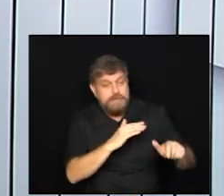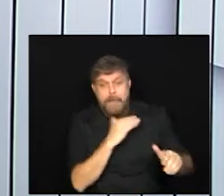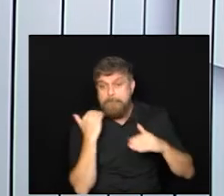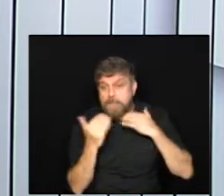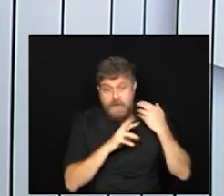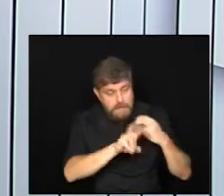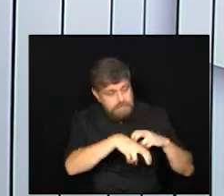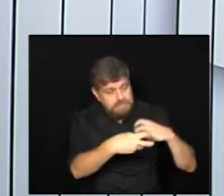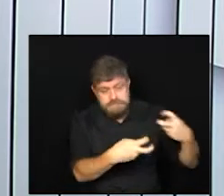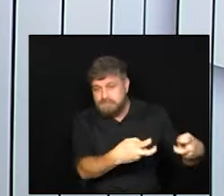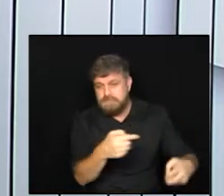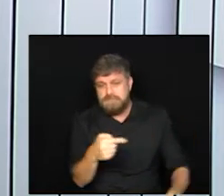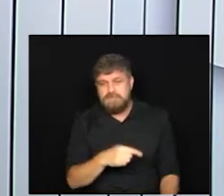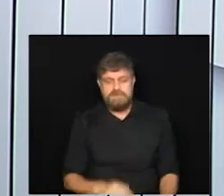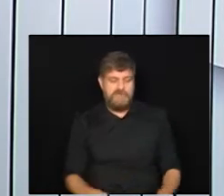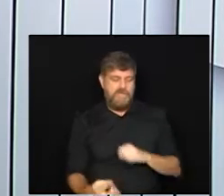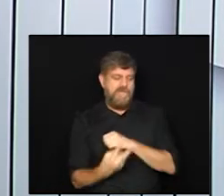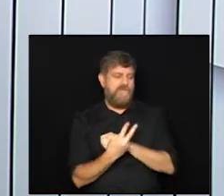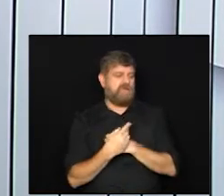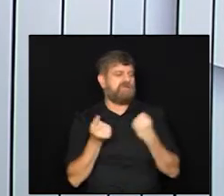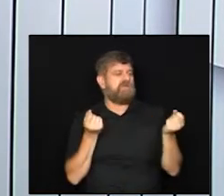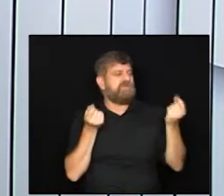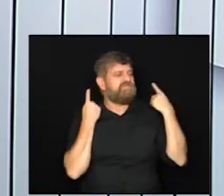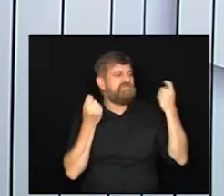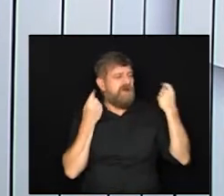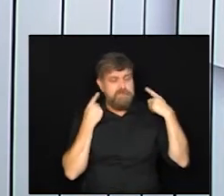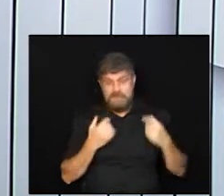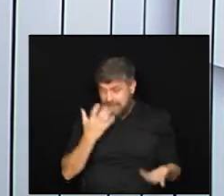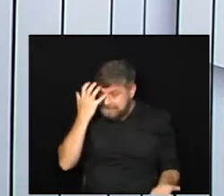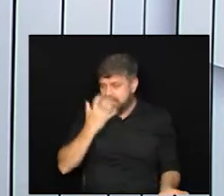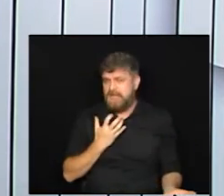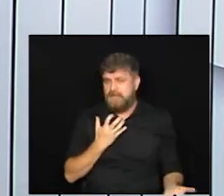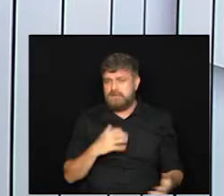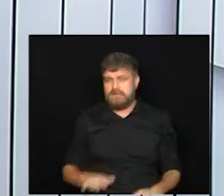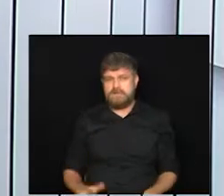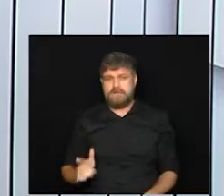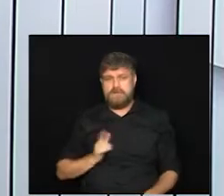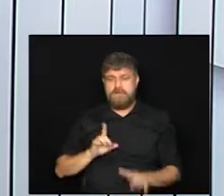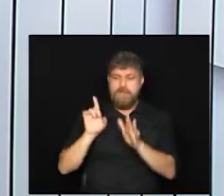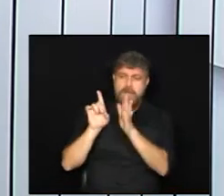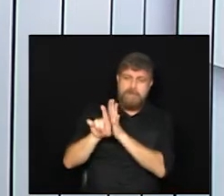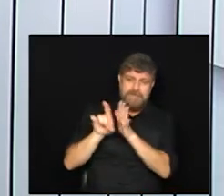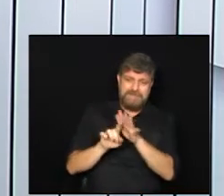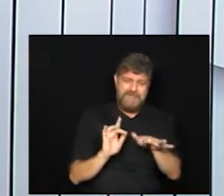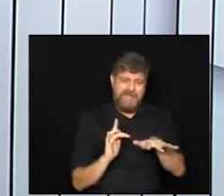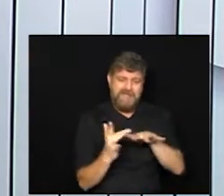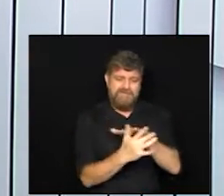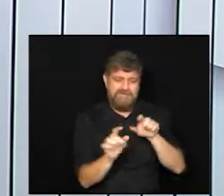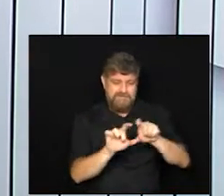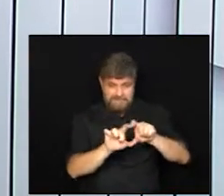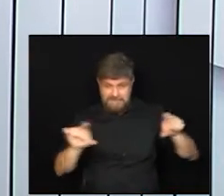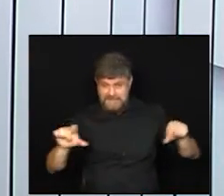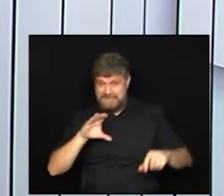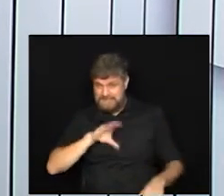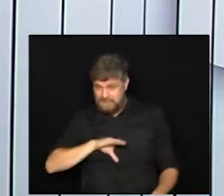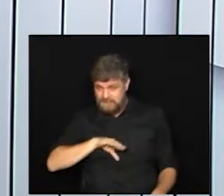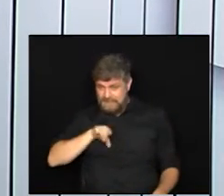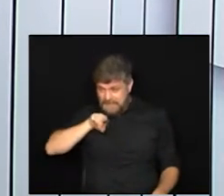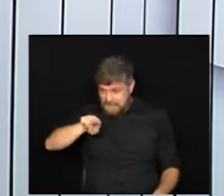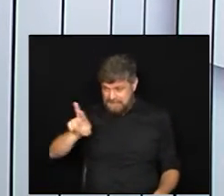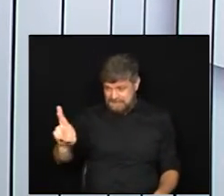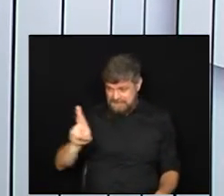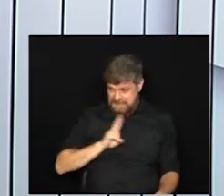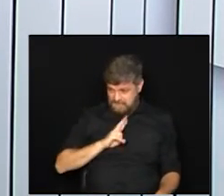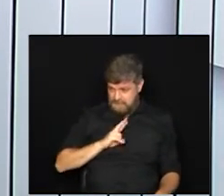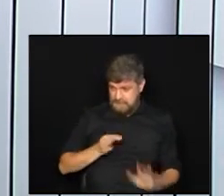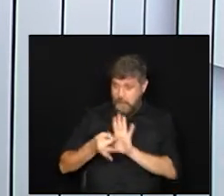acreditam e não se cuidam então é algo muito sério então eu vou citando aqui Lorena algumas frases que eu gostaria que você